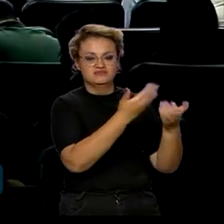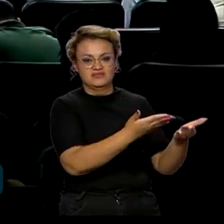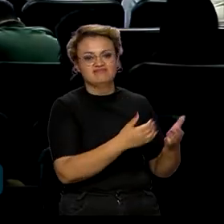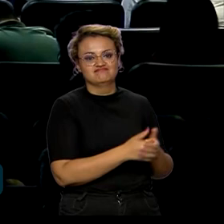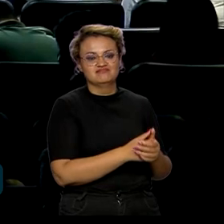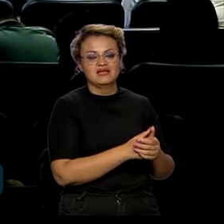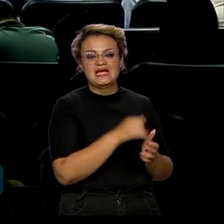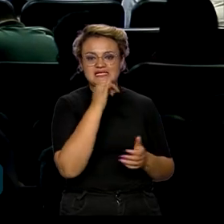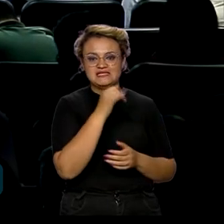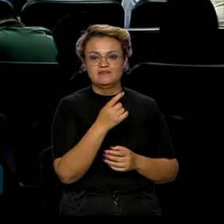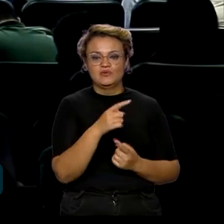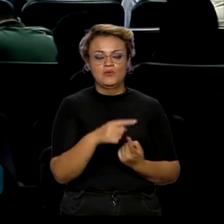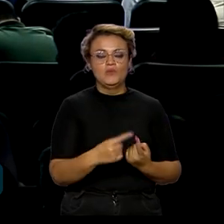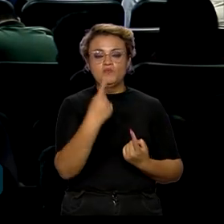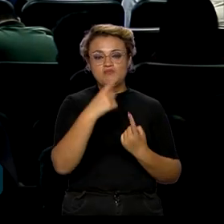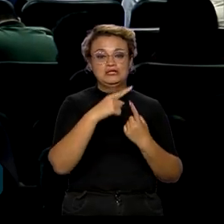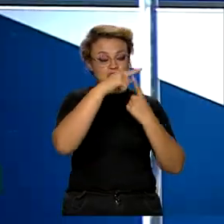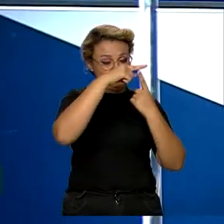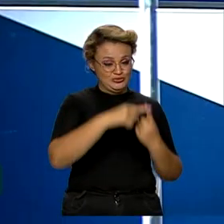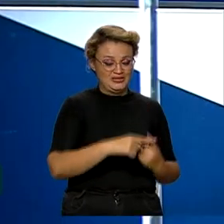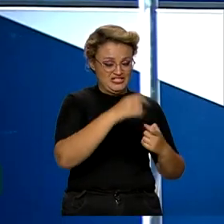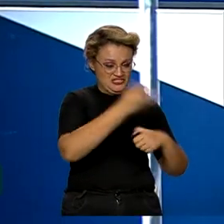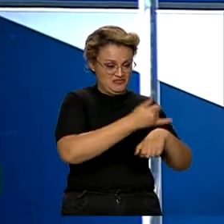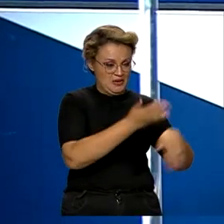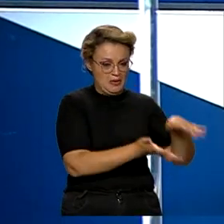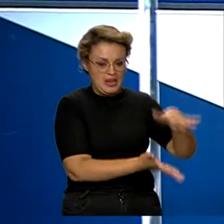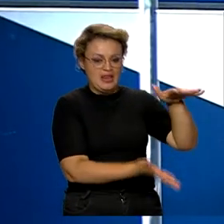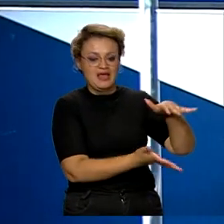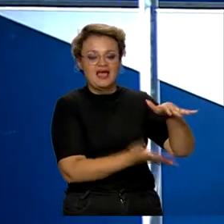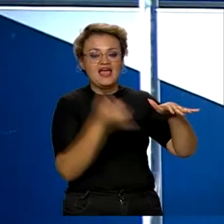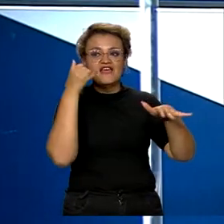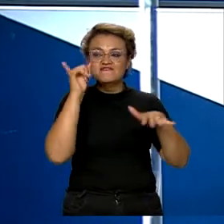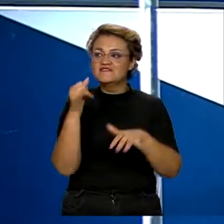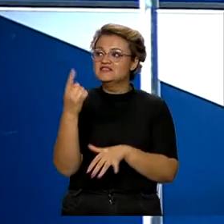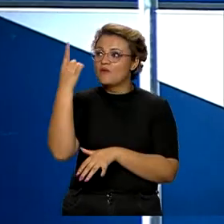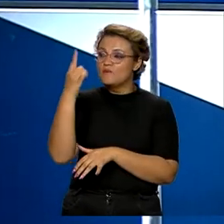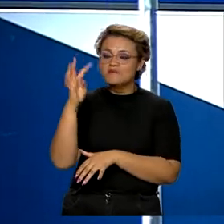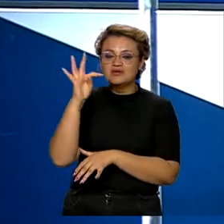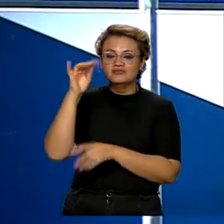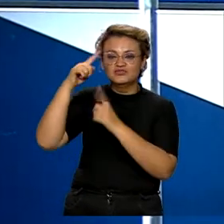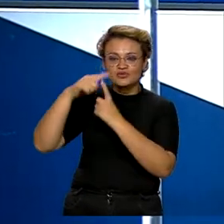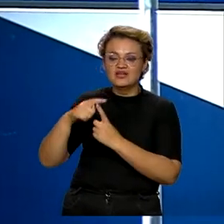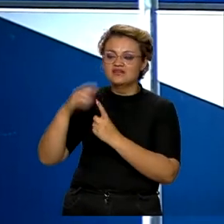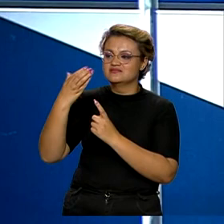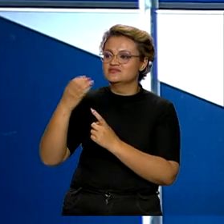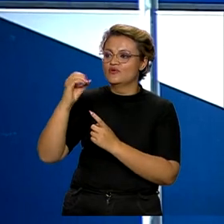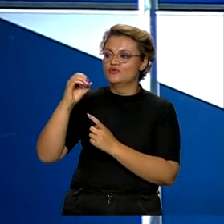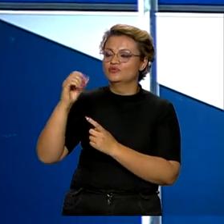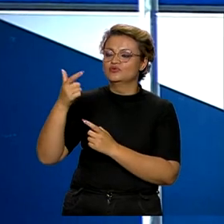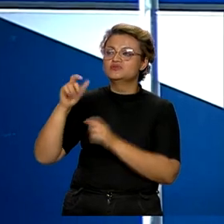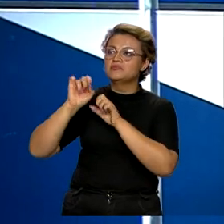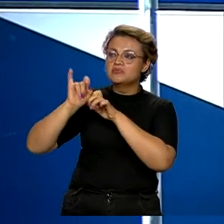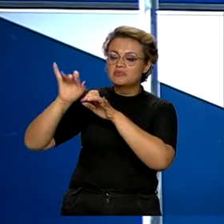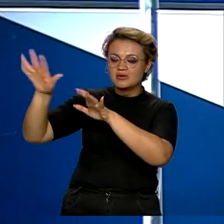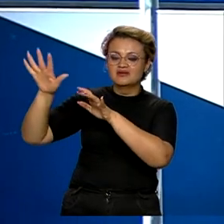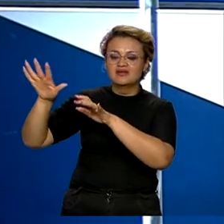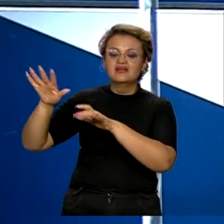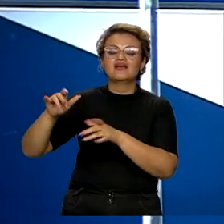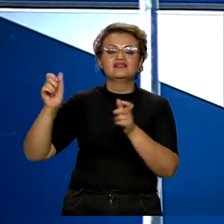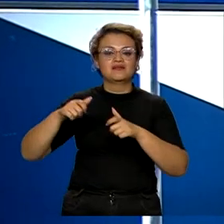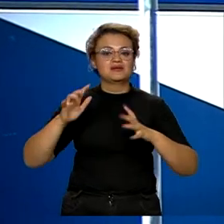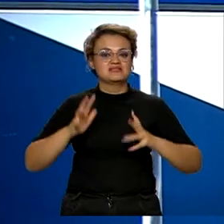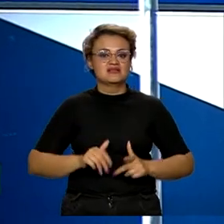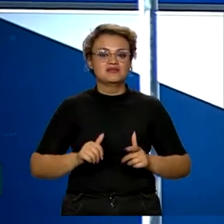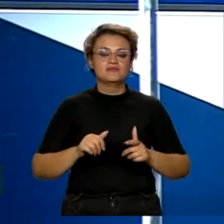cada tonelada de sucata recebida, é evitada a emissão de uma tonelada e meia de CO2 equivalente, permitindo que a gente